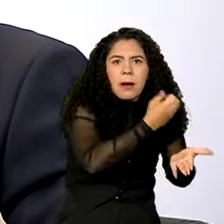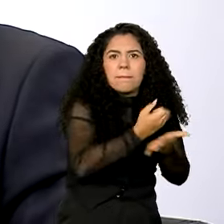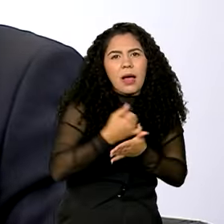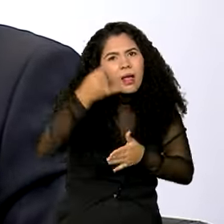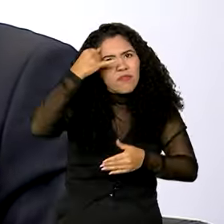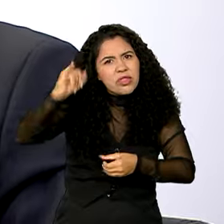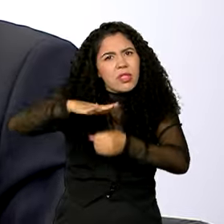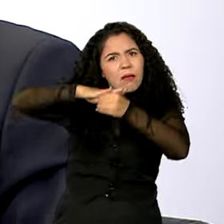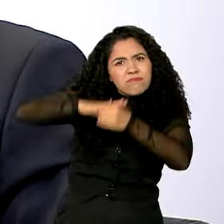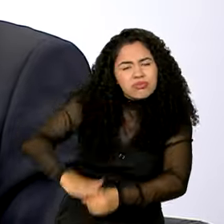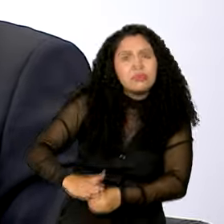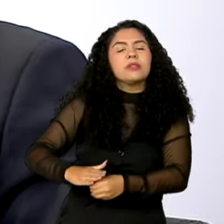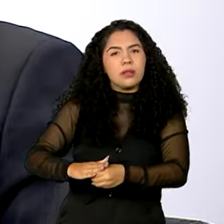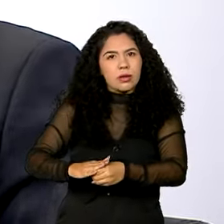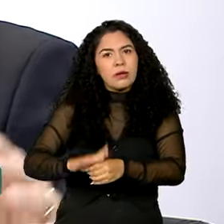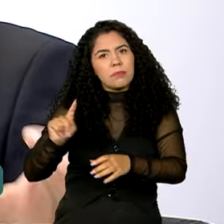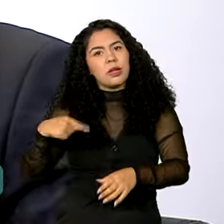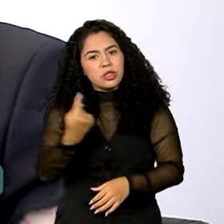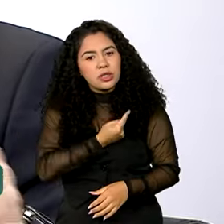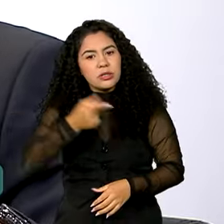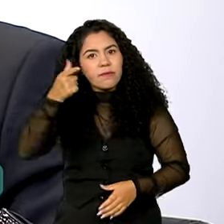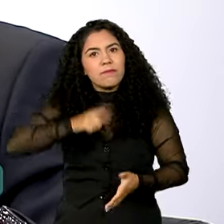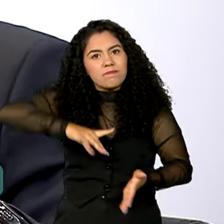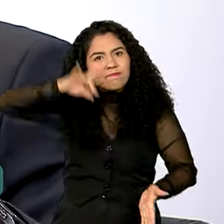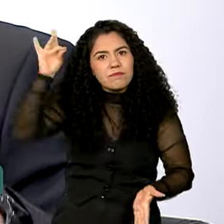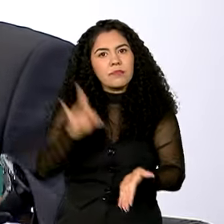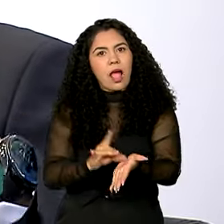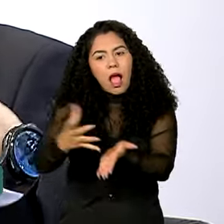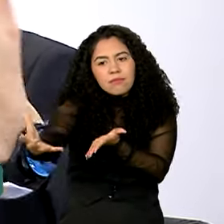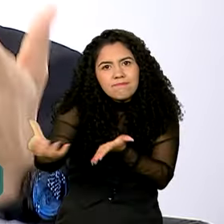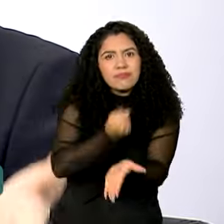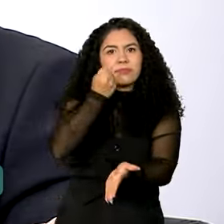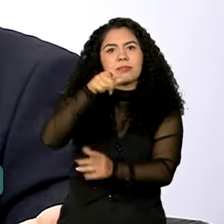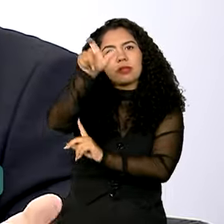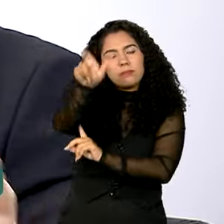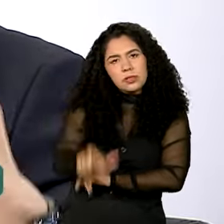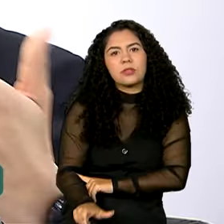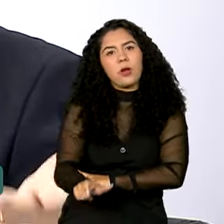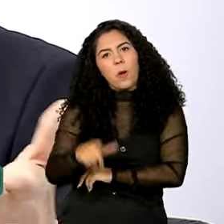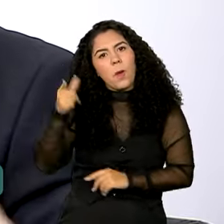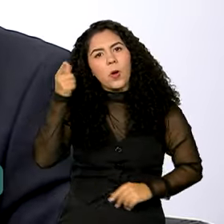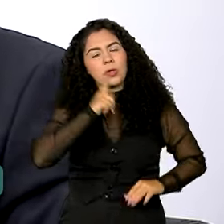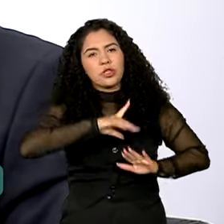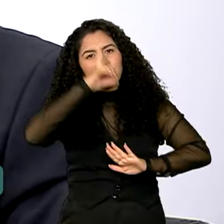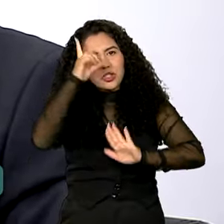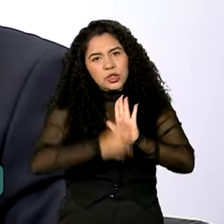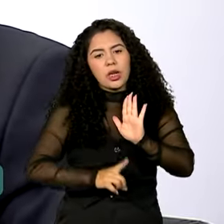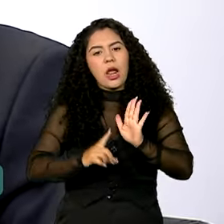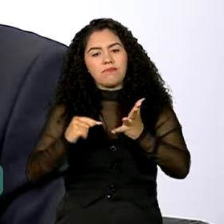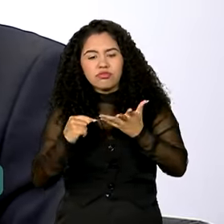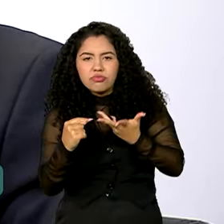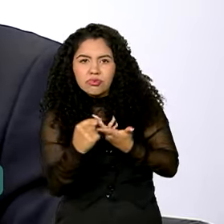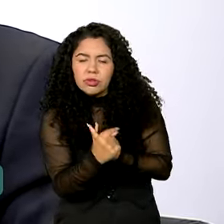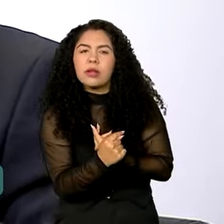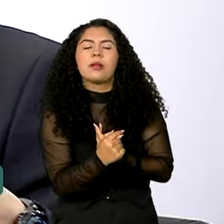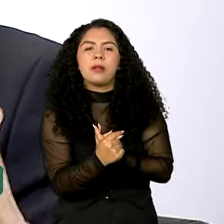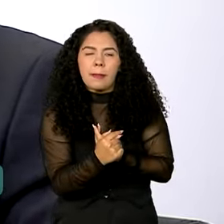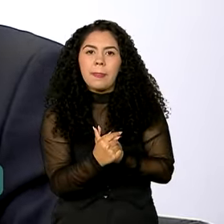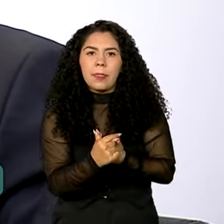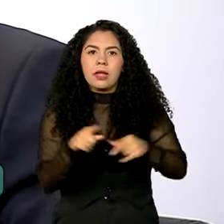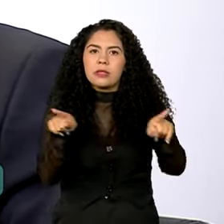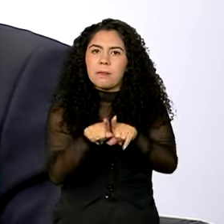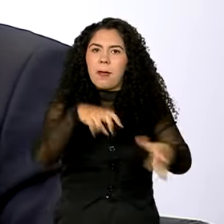desse crime, para que a gente possa realmente resgatar essa pessoa, conceder os direitos a que ela faz jus e também punir